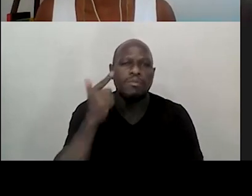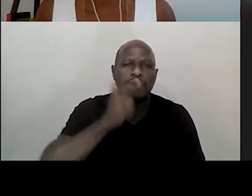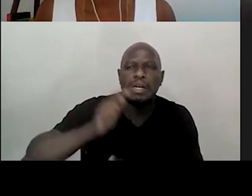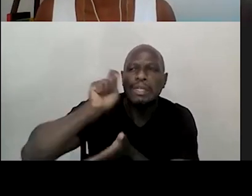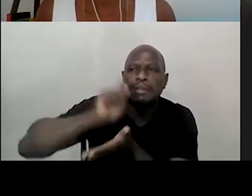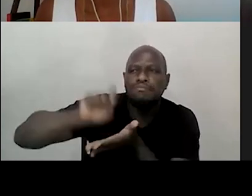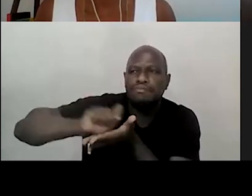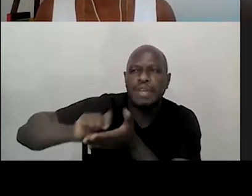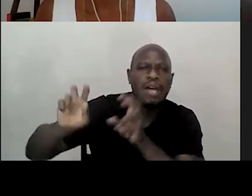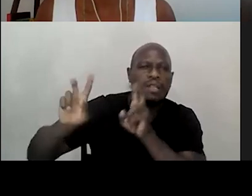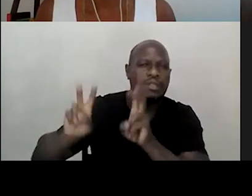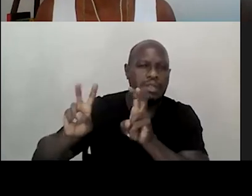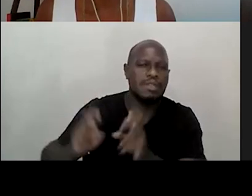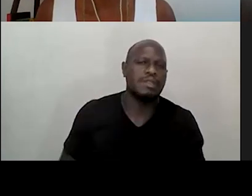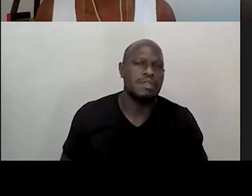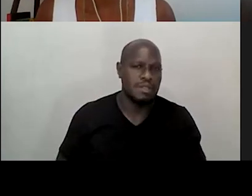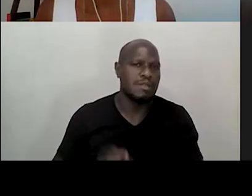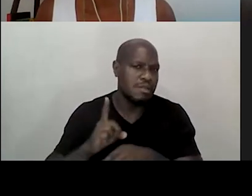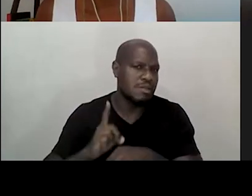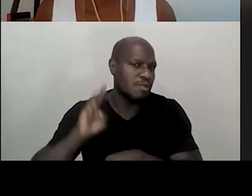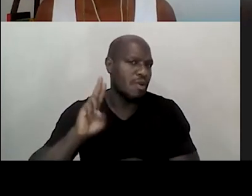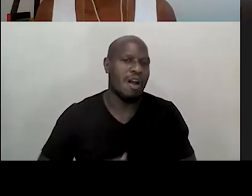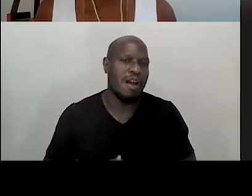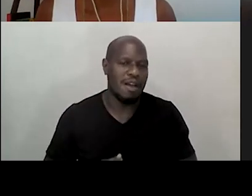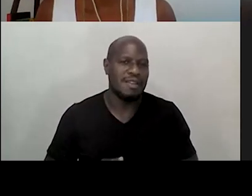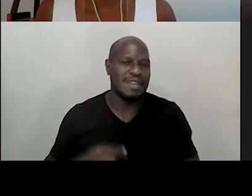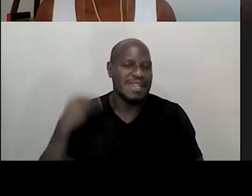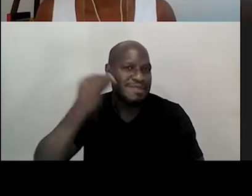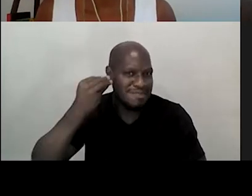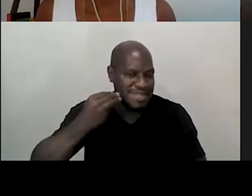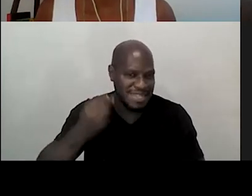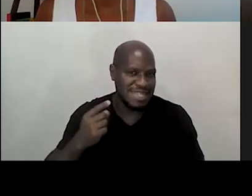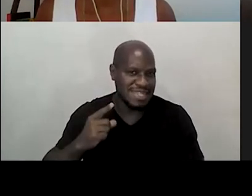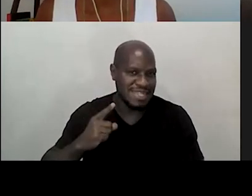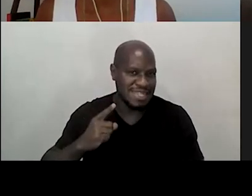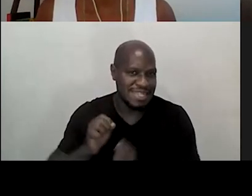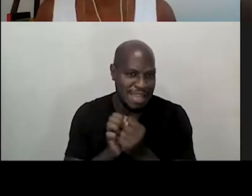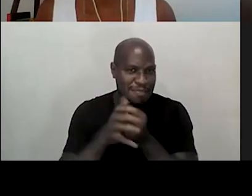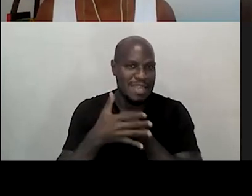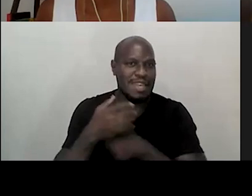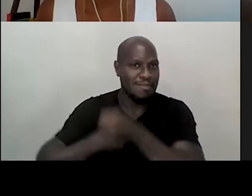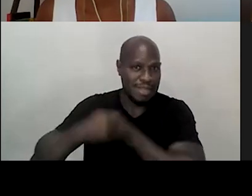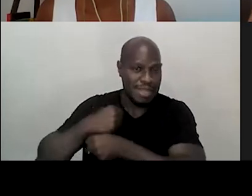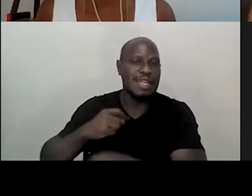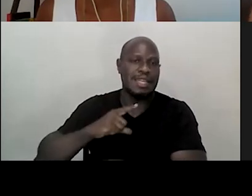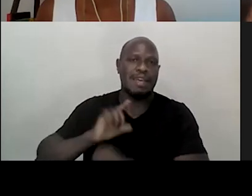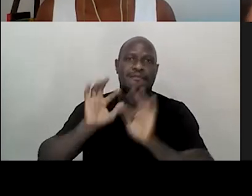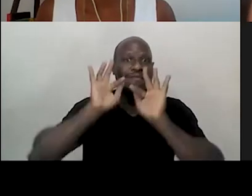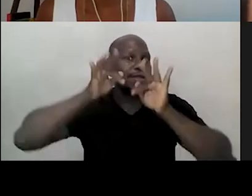sobre isso. Nos doutores, na experiência da pandemia que a gente teve no ano passado, a gente finalizou o ano, não dá para